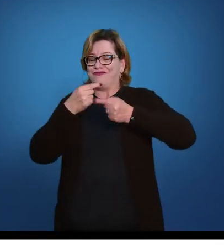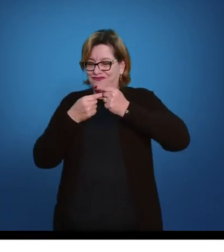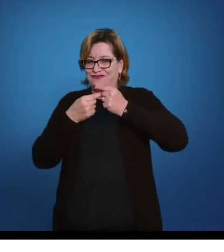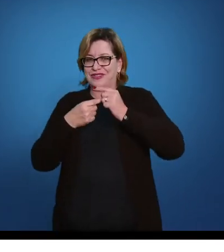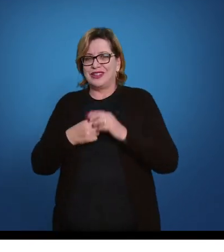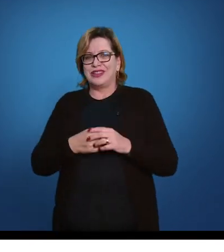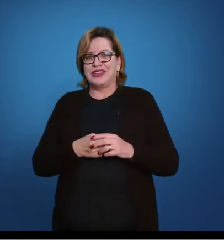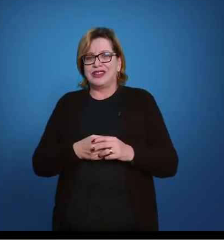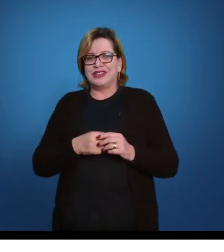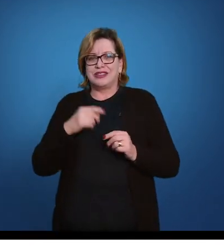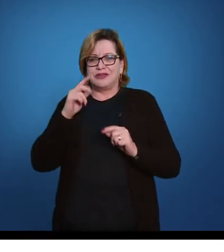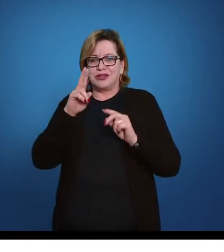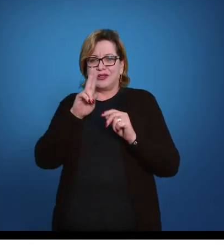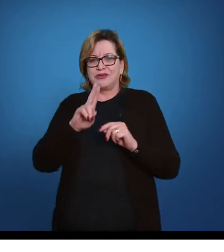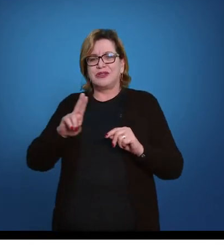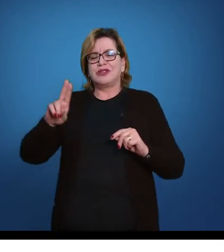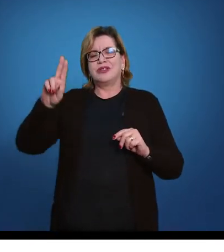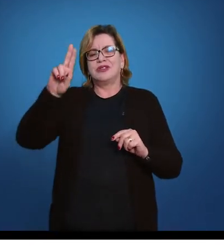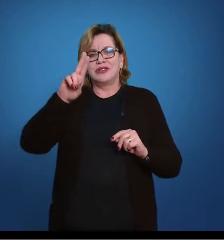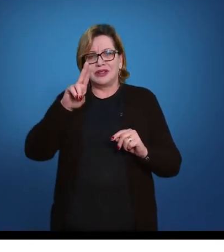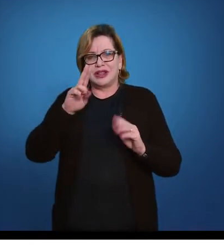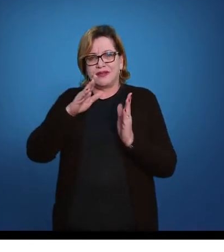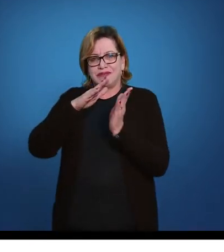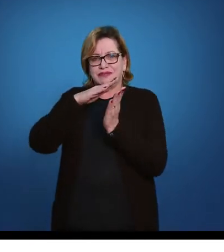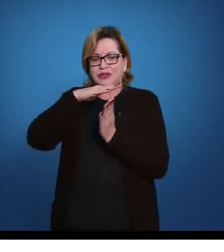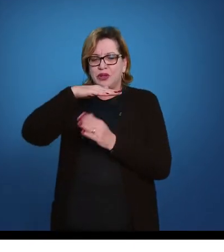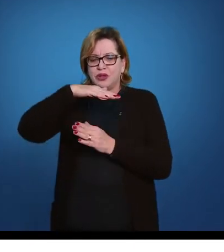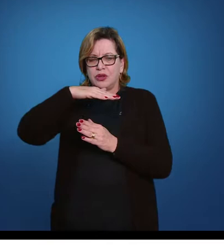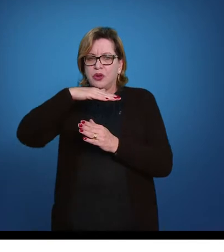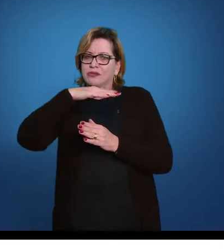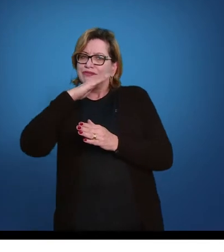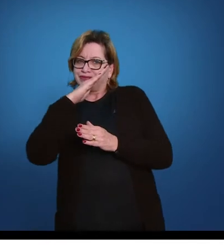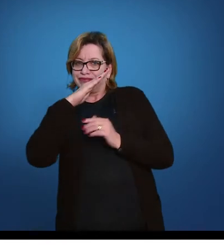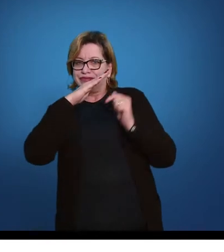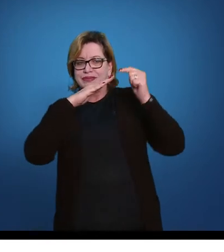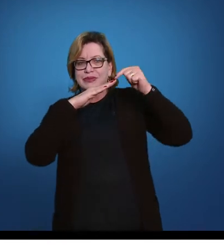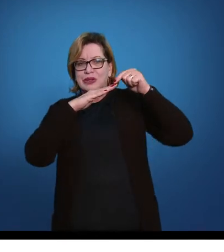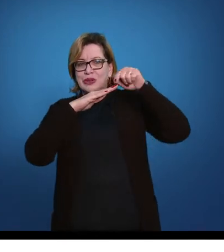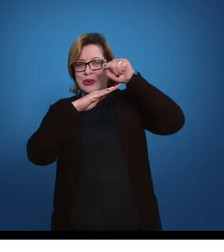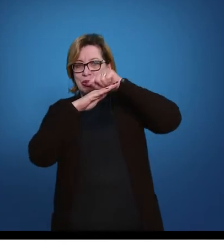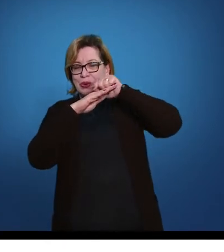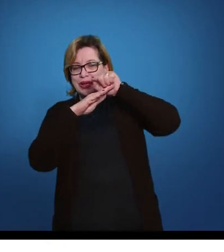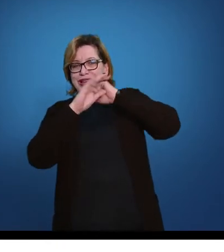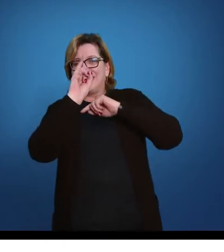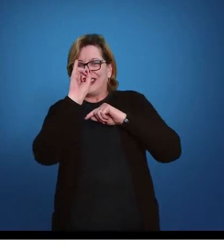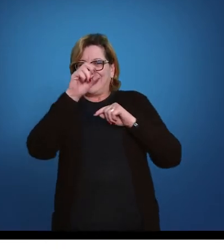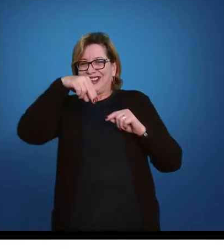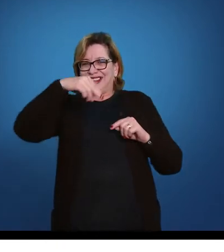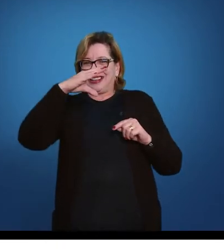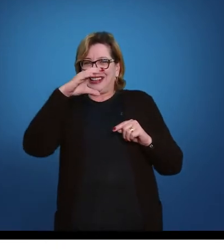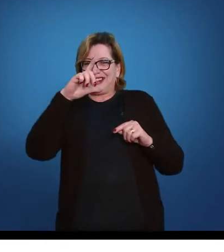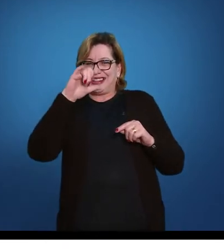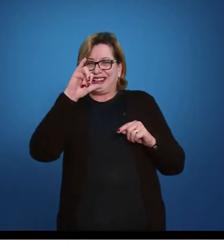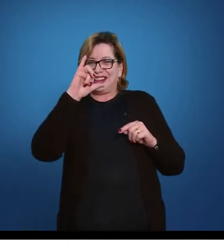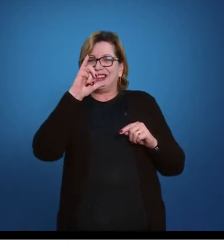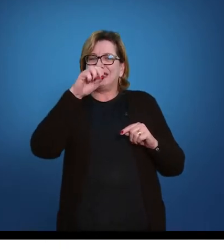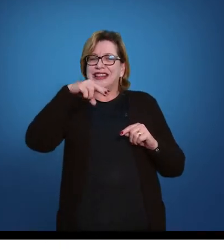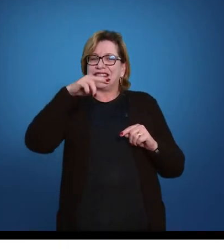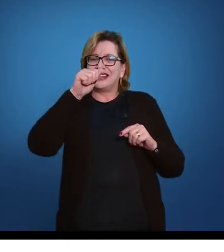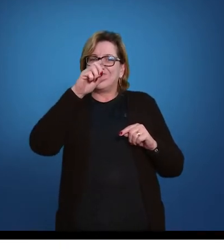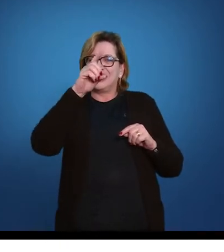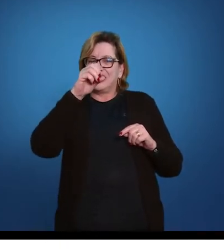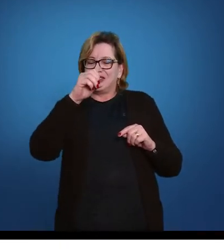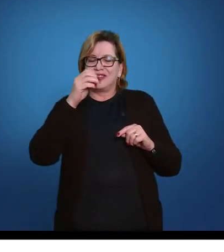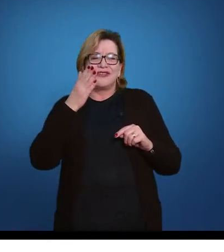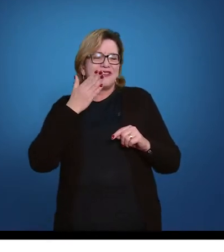Para isso, nós vamos utilizar um plano inclinado que facilita, realmente, o processo. Venha, Carol.